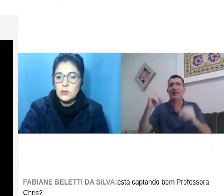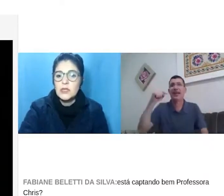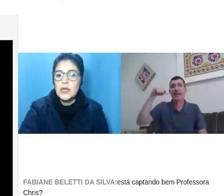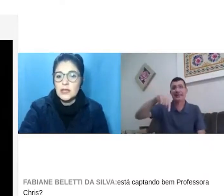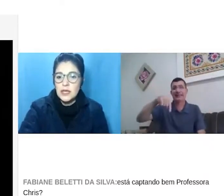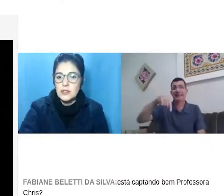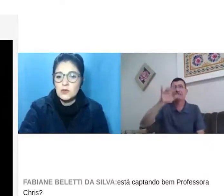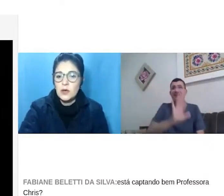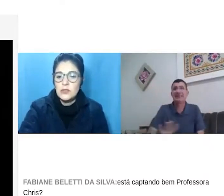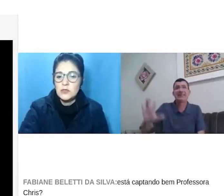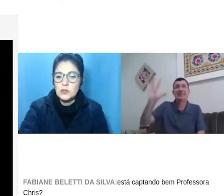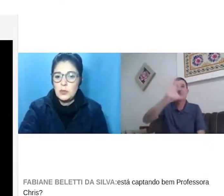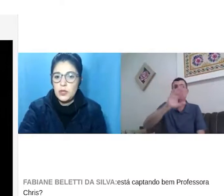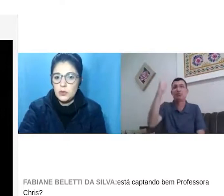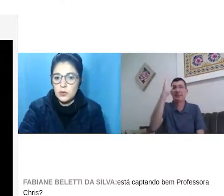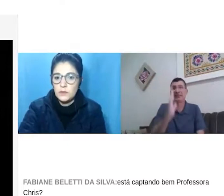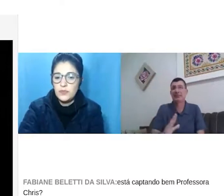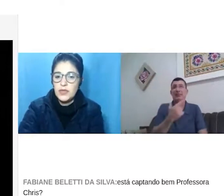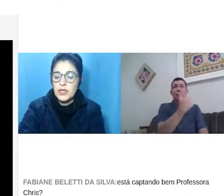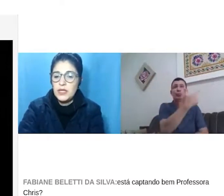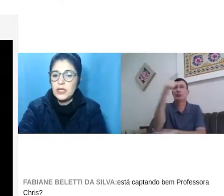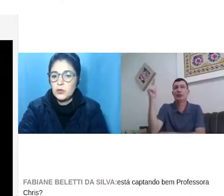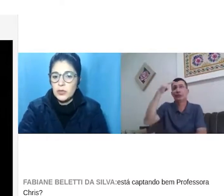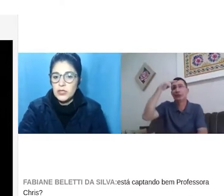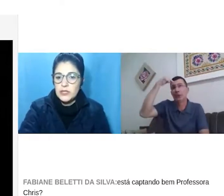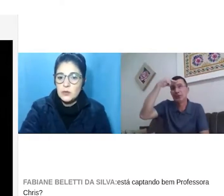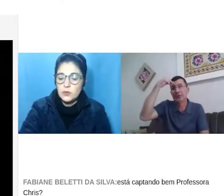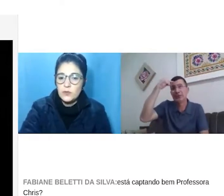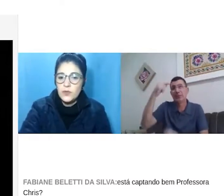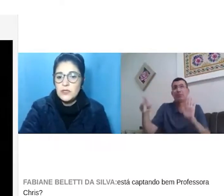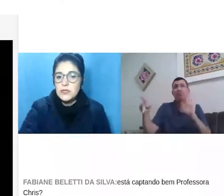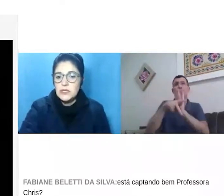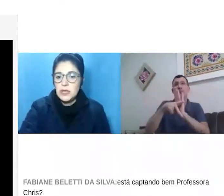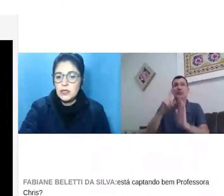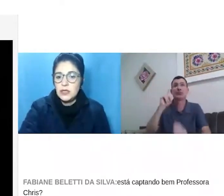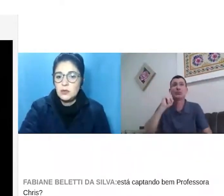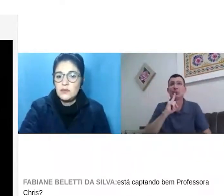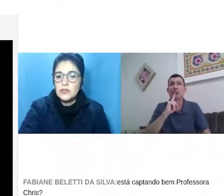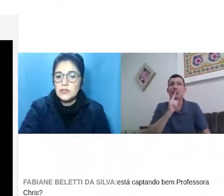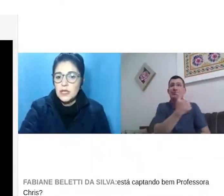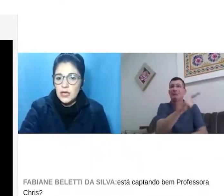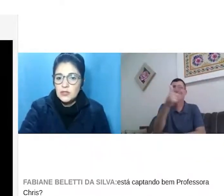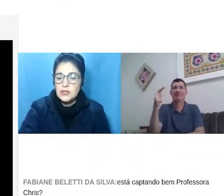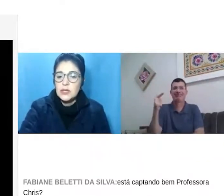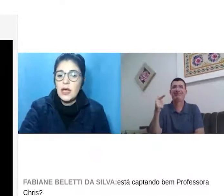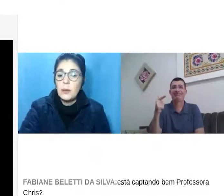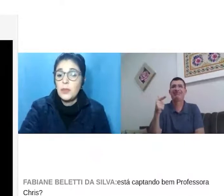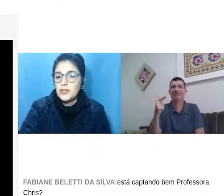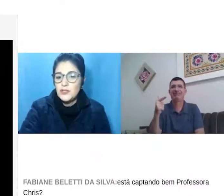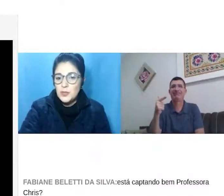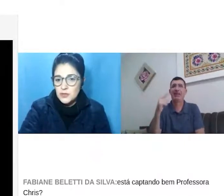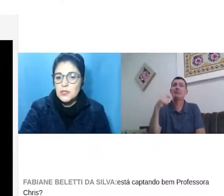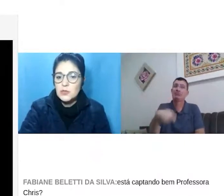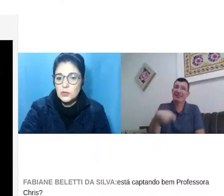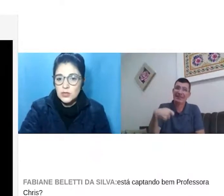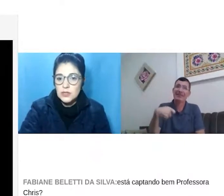temos acesso ao ensino superior. E aqui no Brasil, não existem ainda universidades apenas